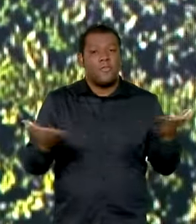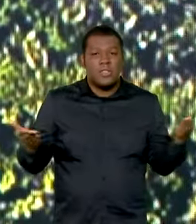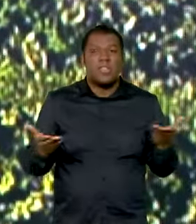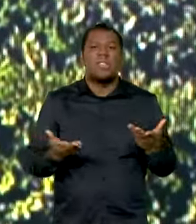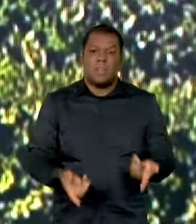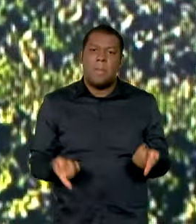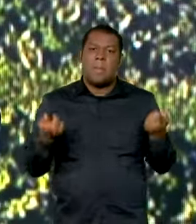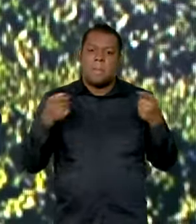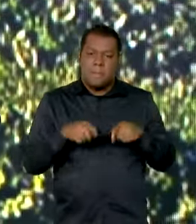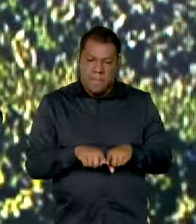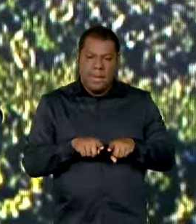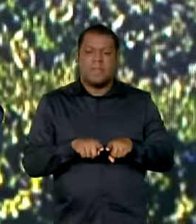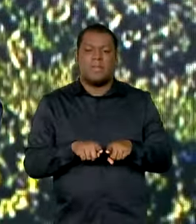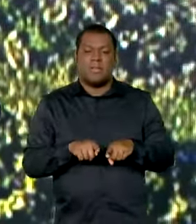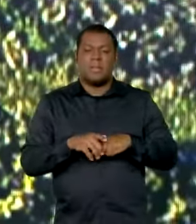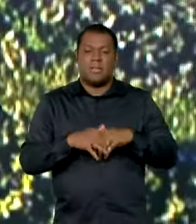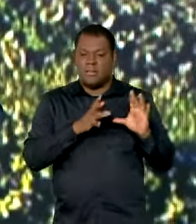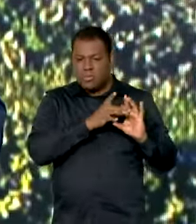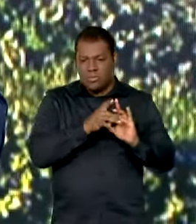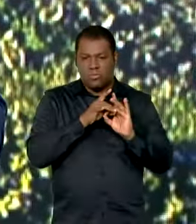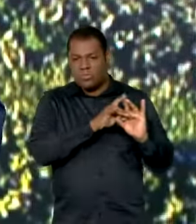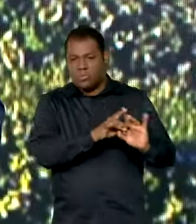parceiros desse momento importante do nosso país.